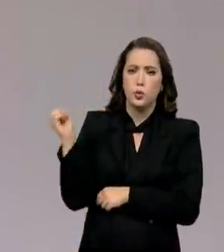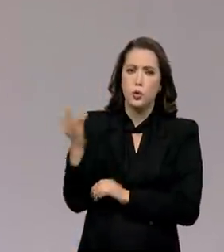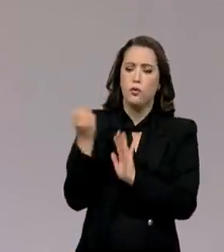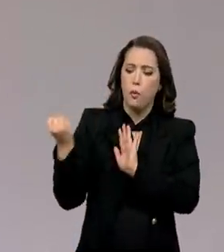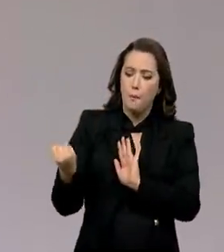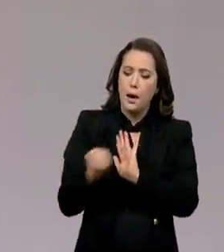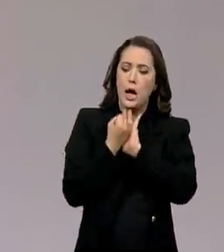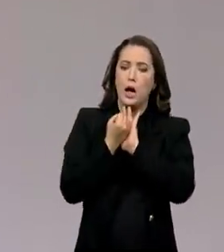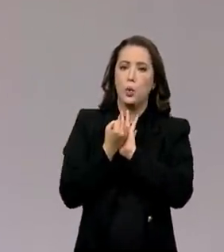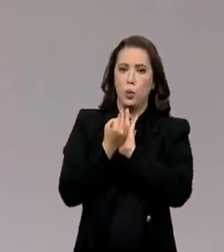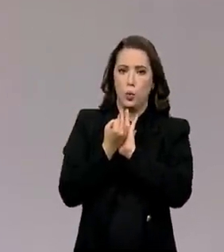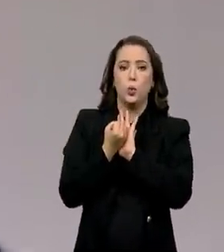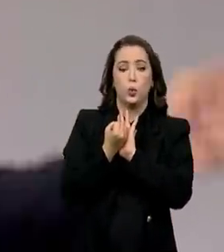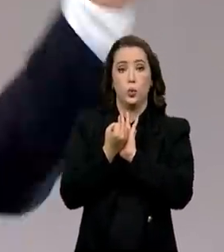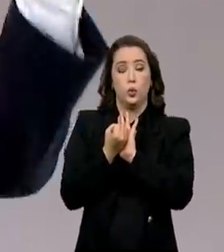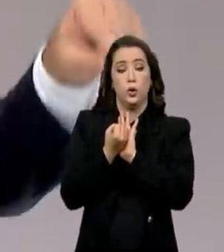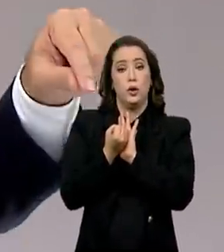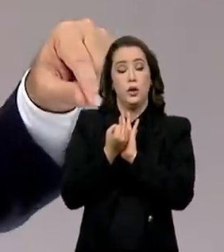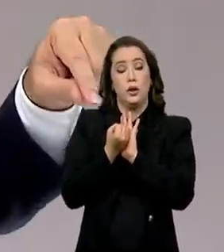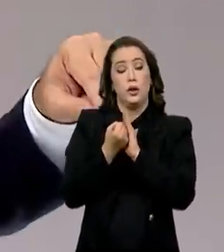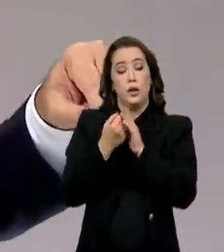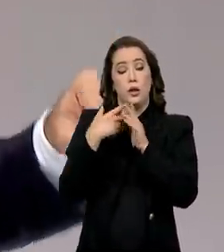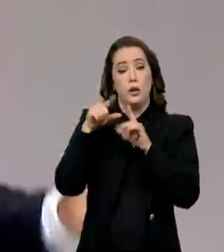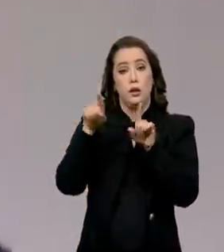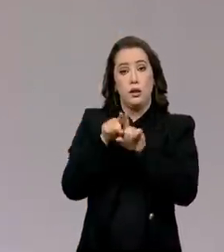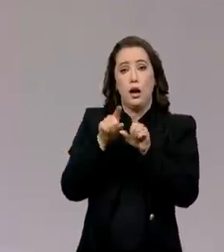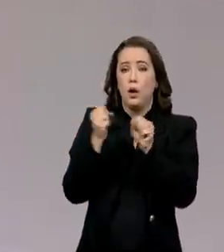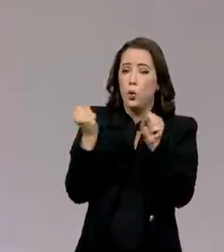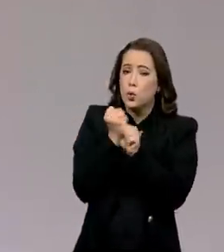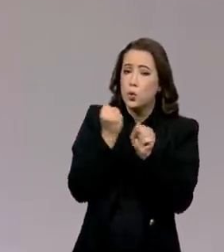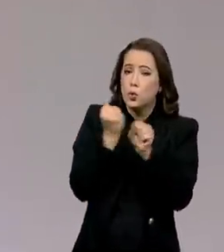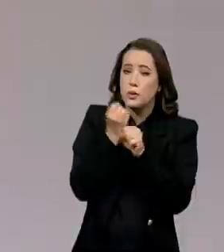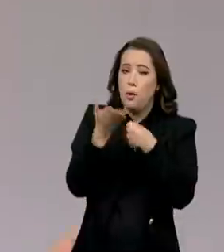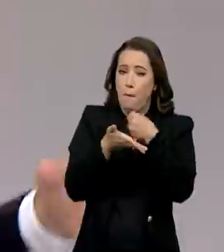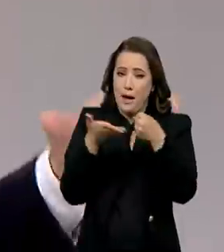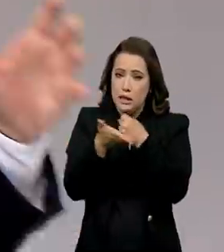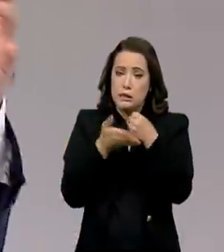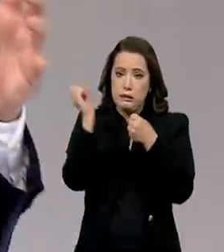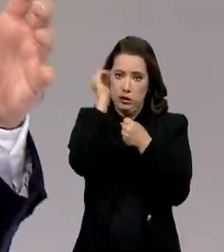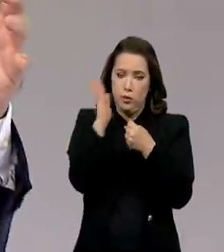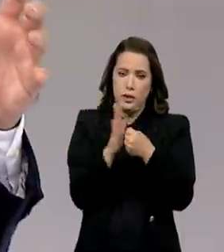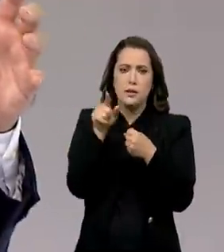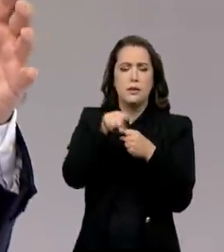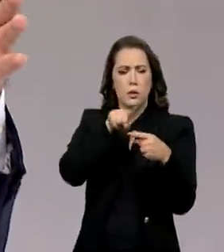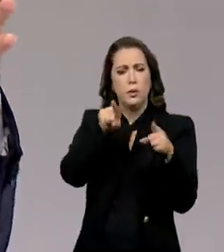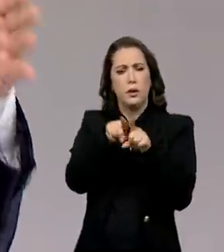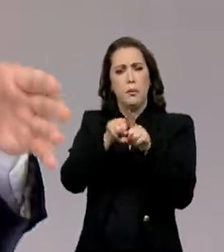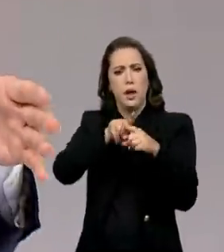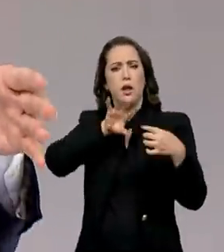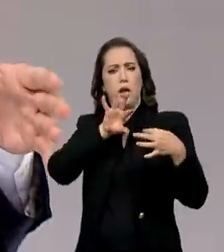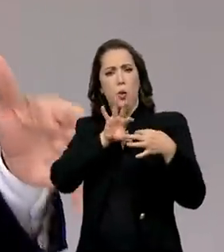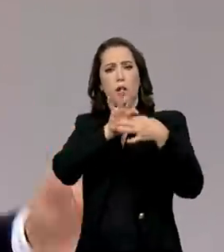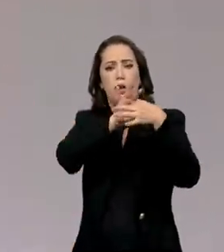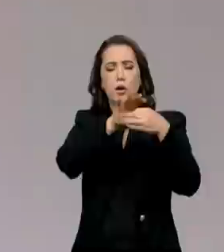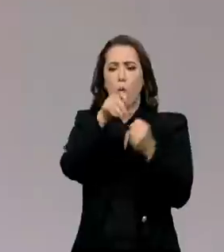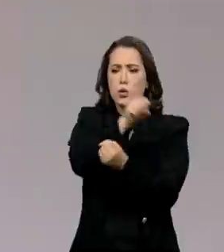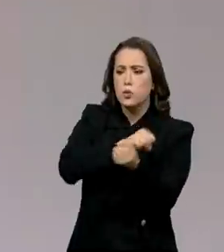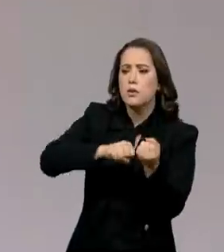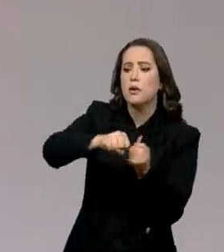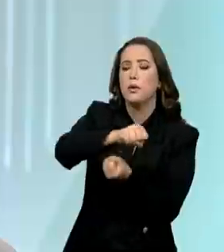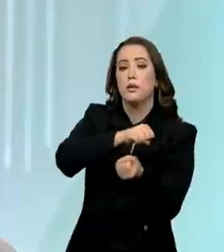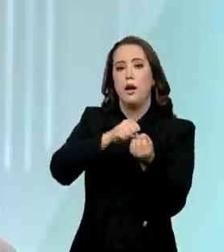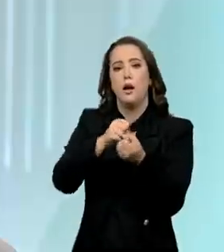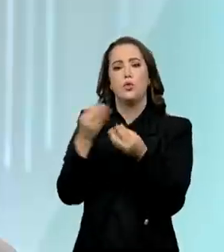marco do saneamento básico no país, que também tem a ver com sustentabilidade. Eu queria que o senhor falasse um pouquinho para a gente sobre esse trabalho do